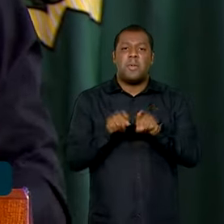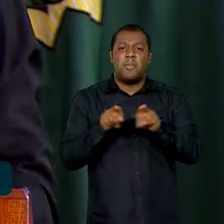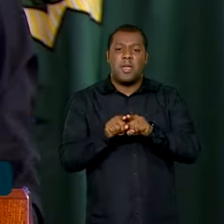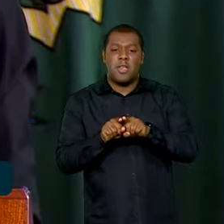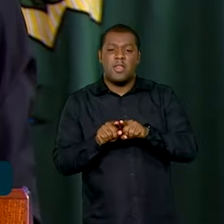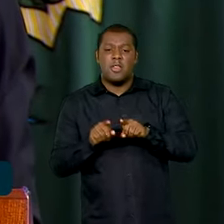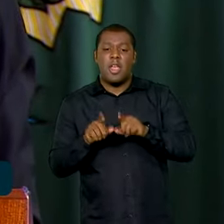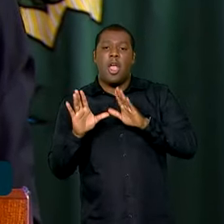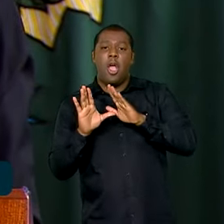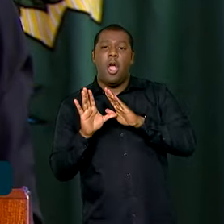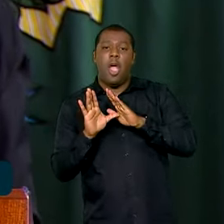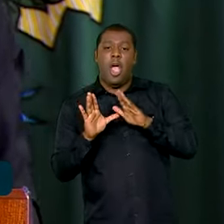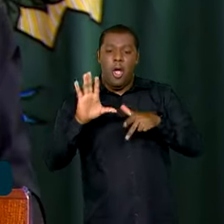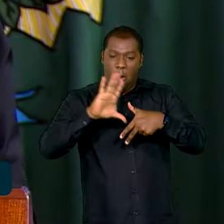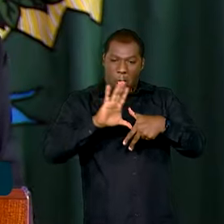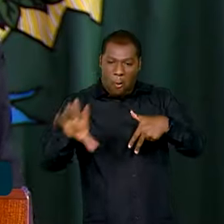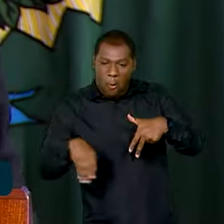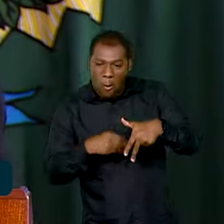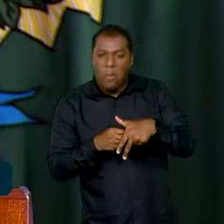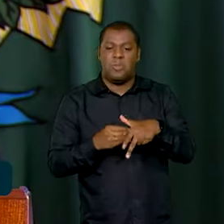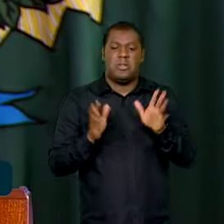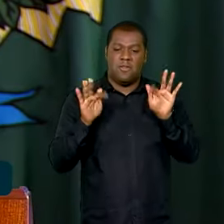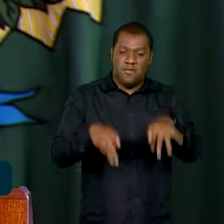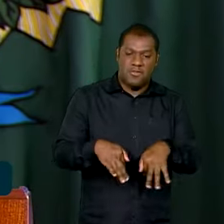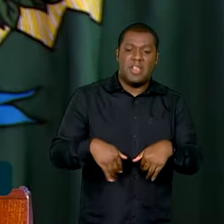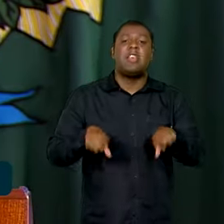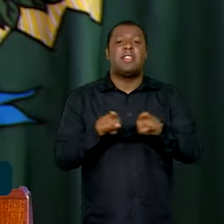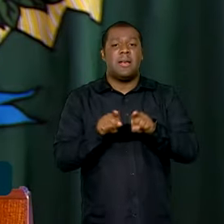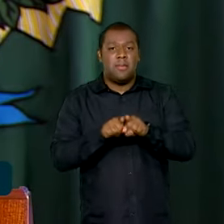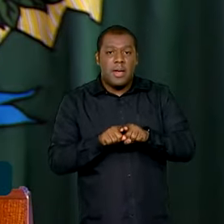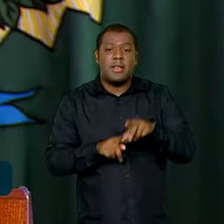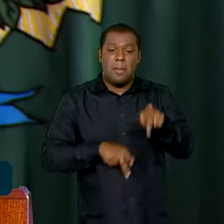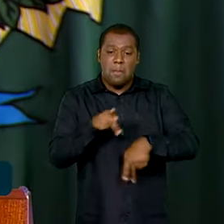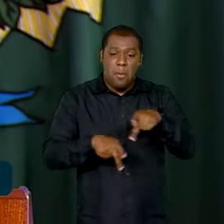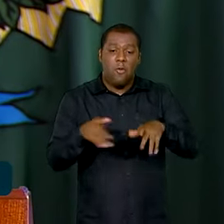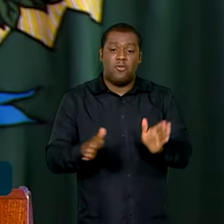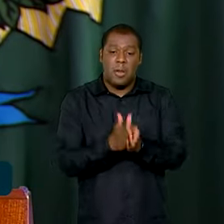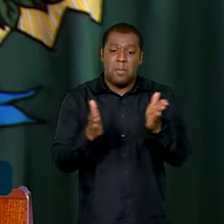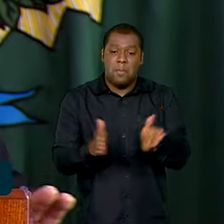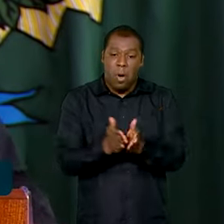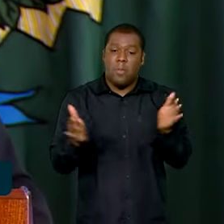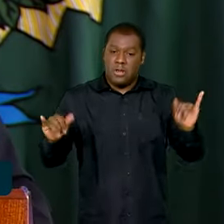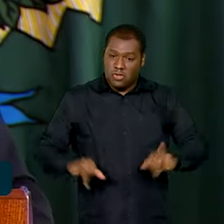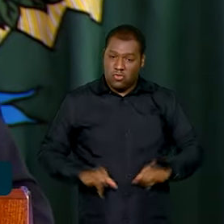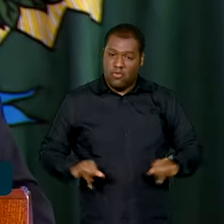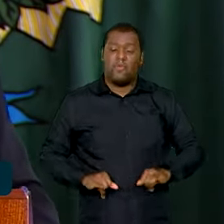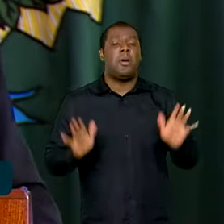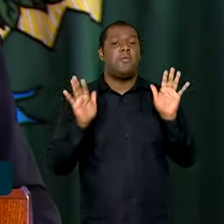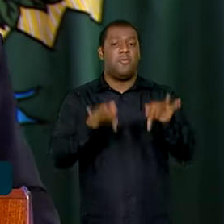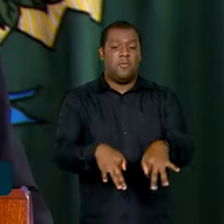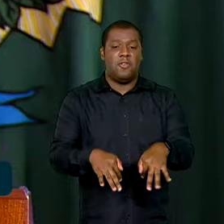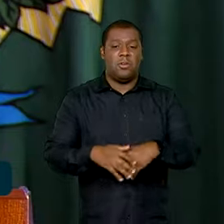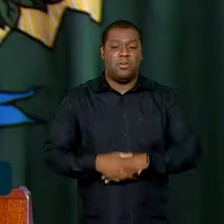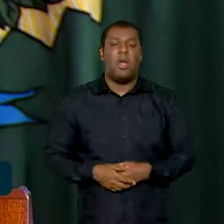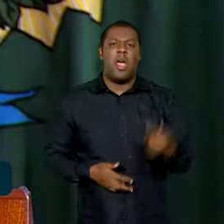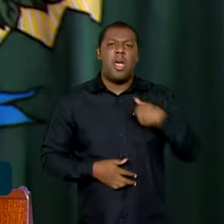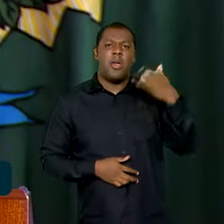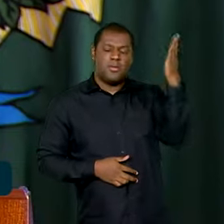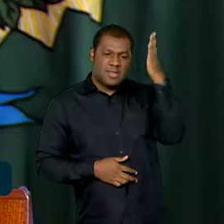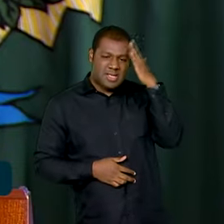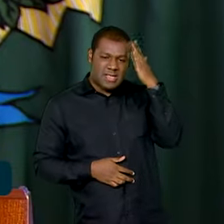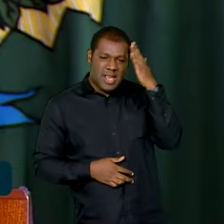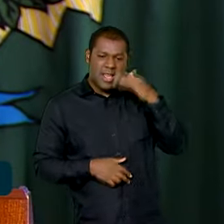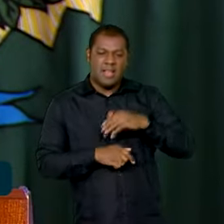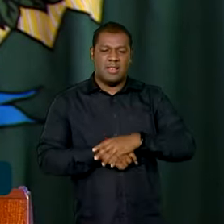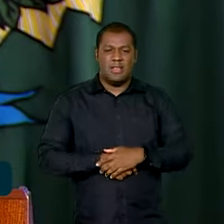do dinheiro público e de sofrimento da população mais pobre desse país. Eu tenho certeza que quando terminar